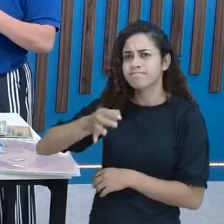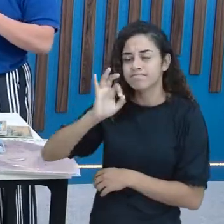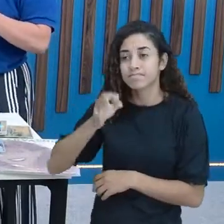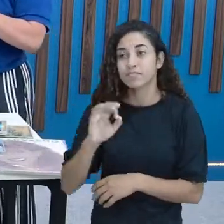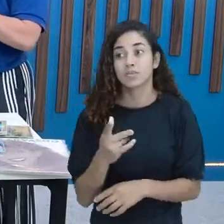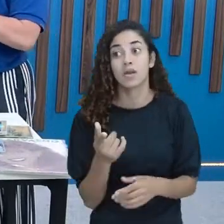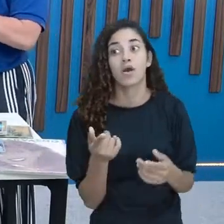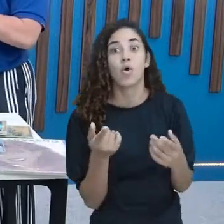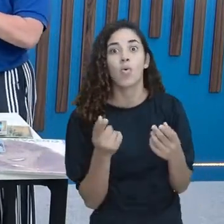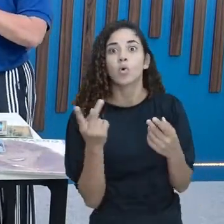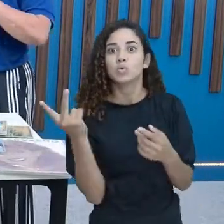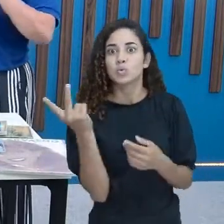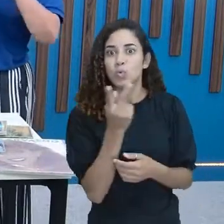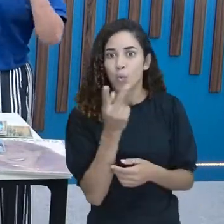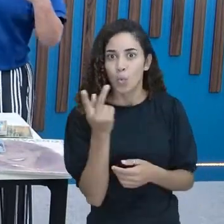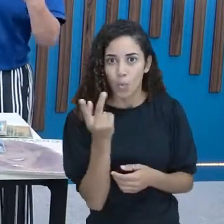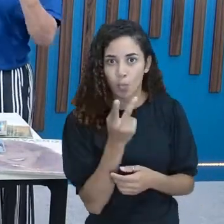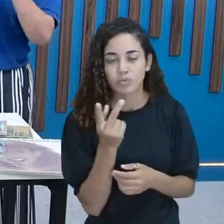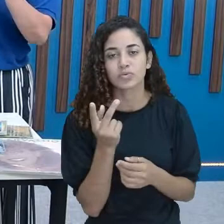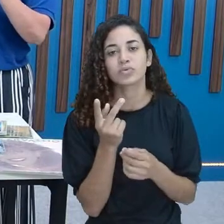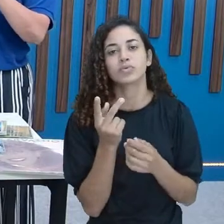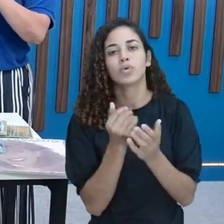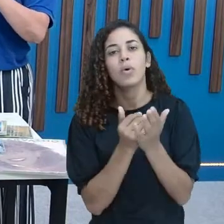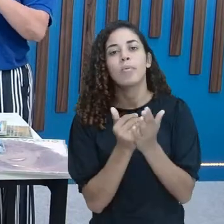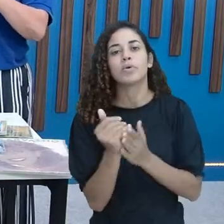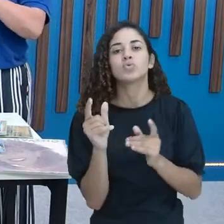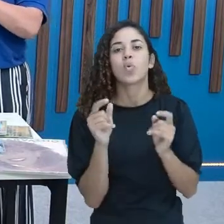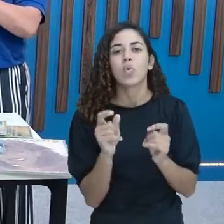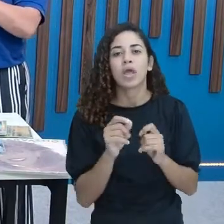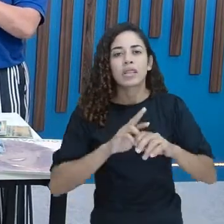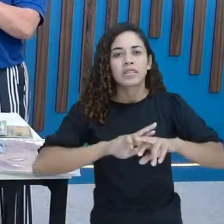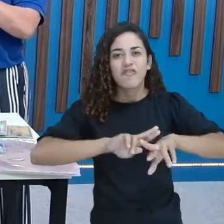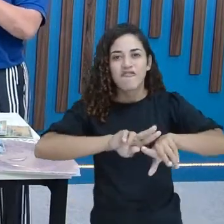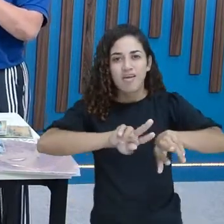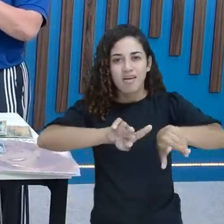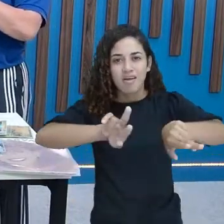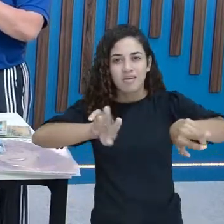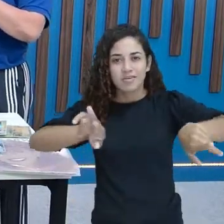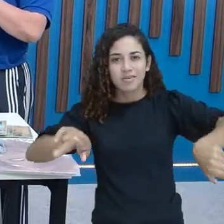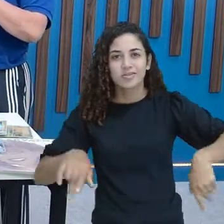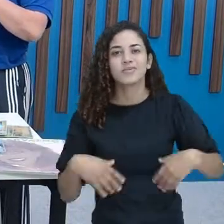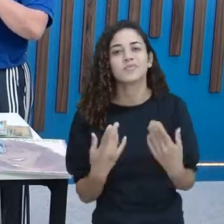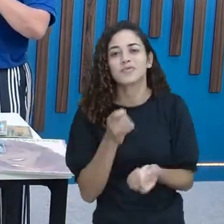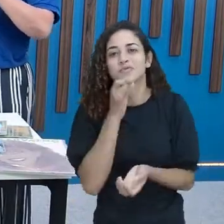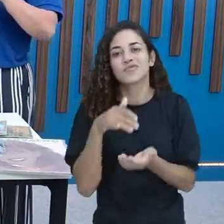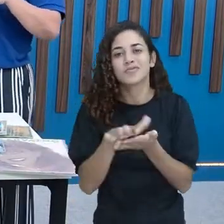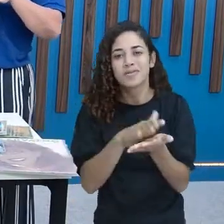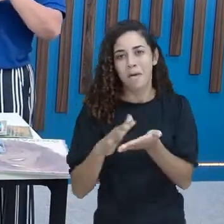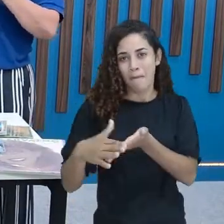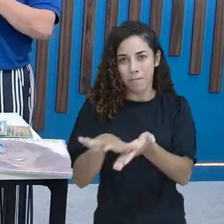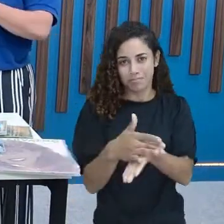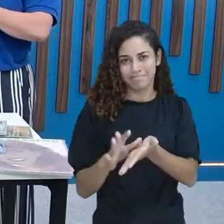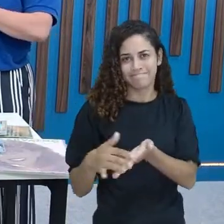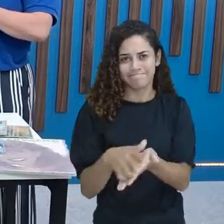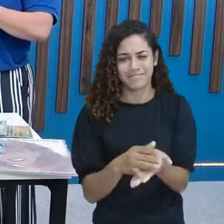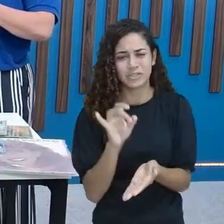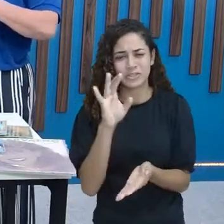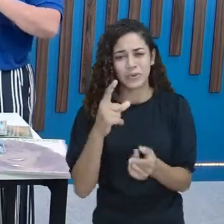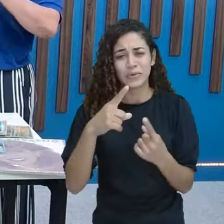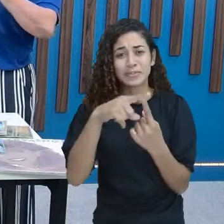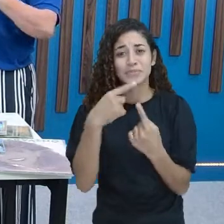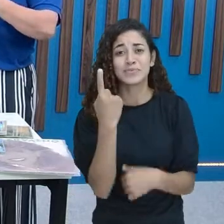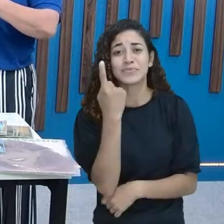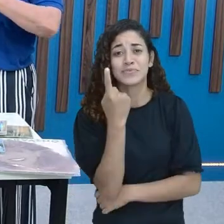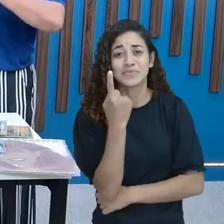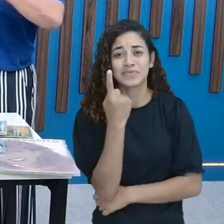encontro Isso, começou a diversificar Por exemplo, samba No início era só um tipo de samba